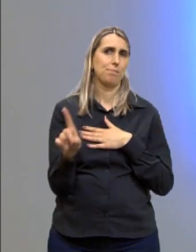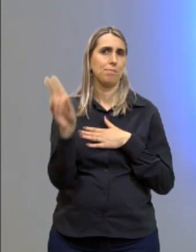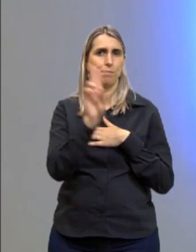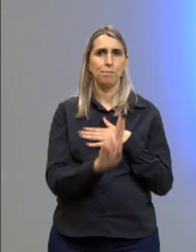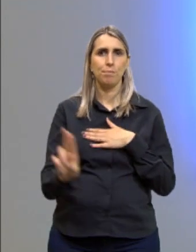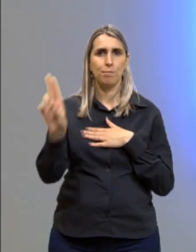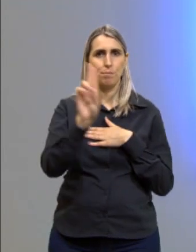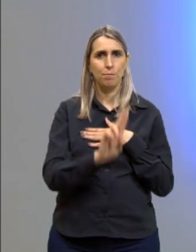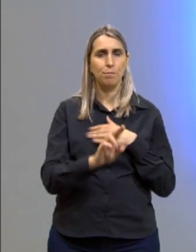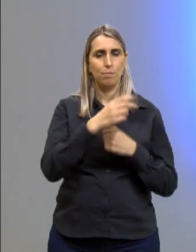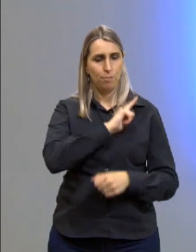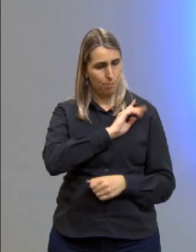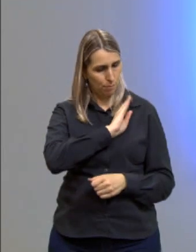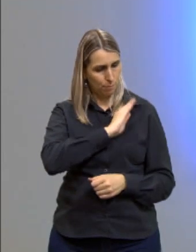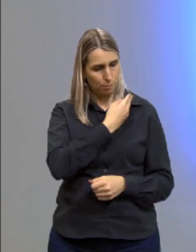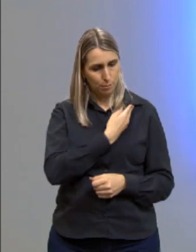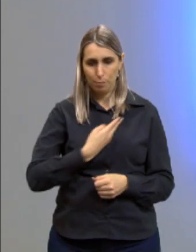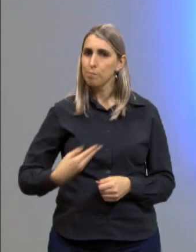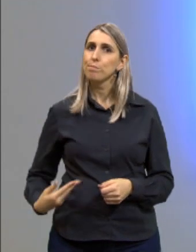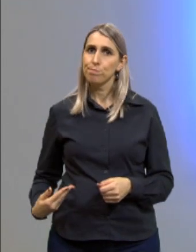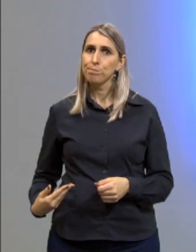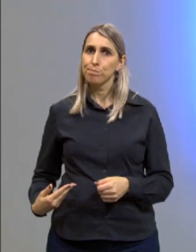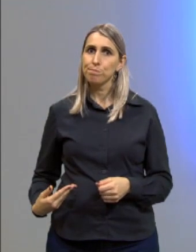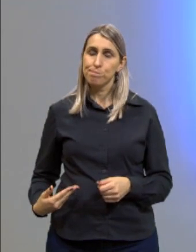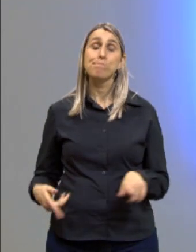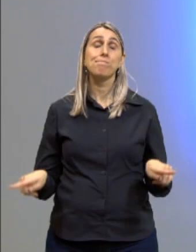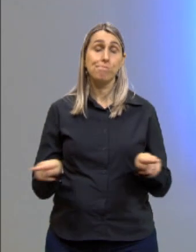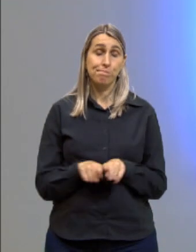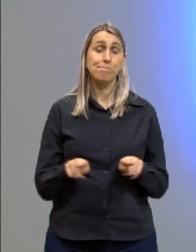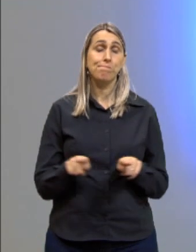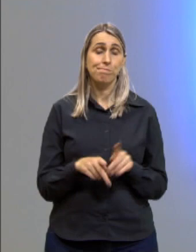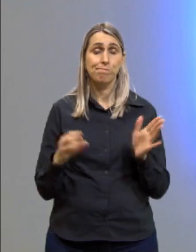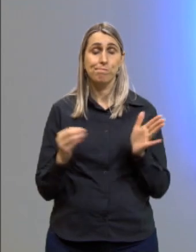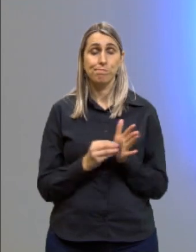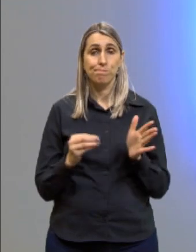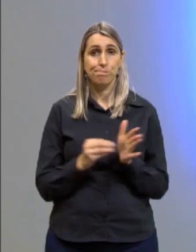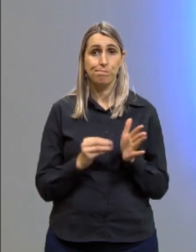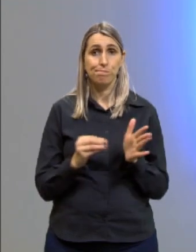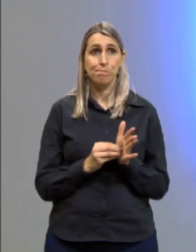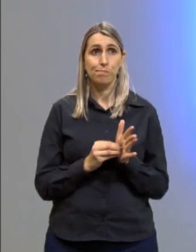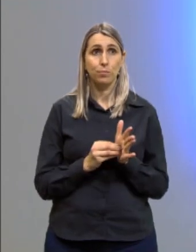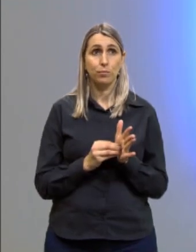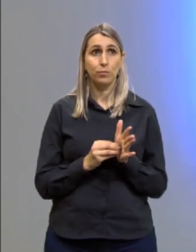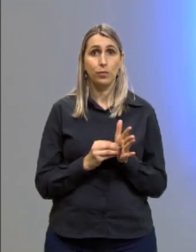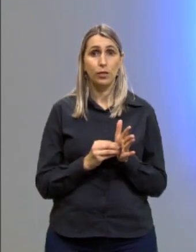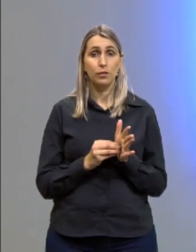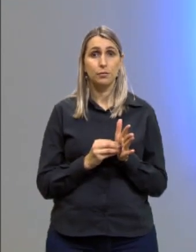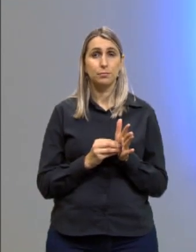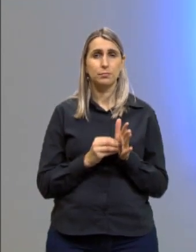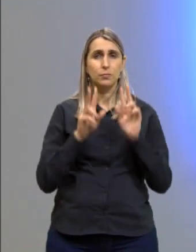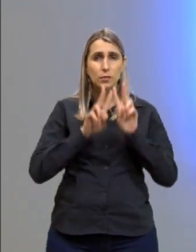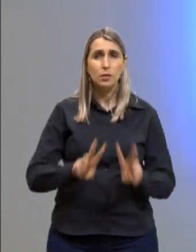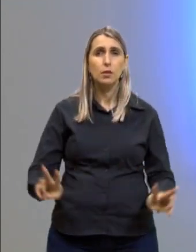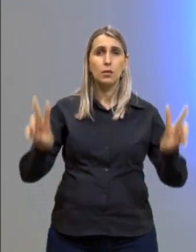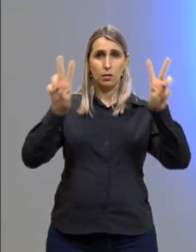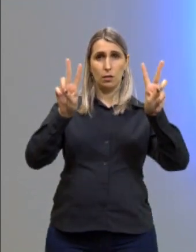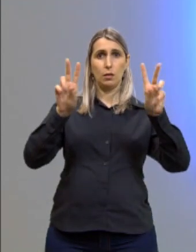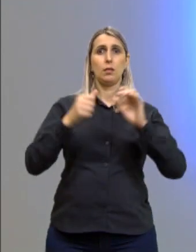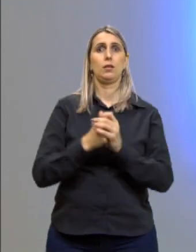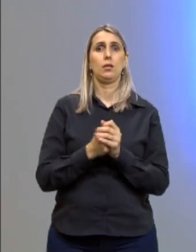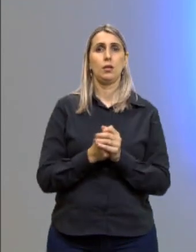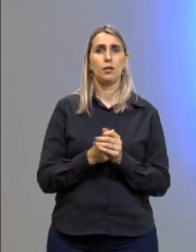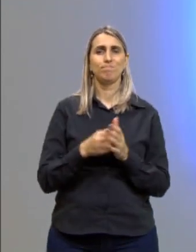utilizadas pelos órgãos públicos. E há uma falta de visibilidade e